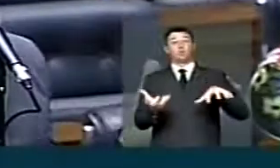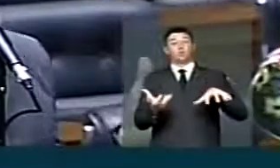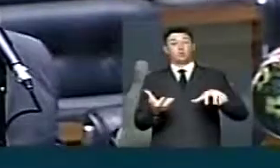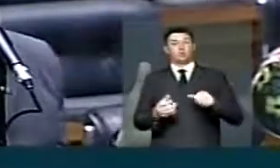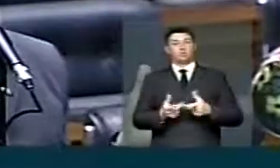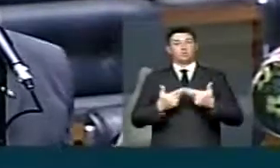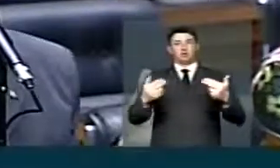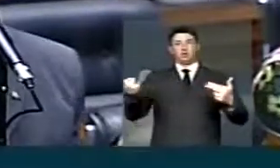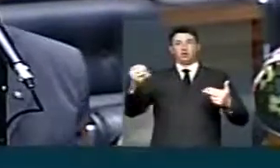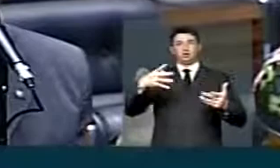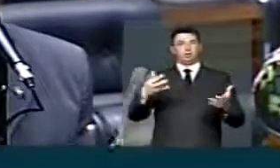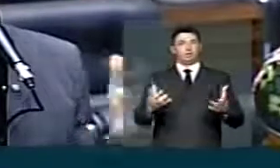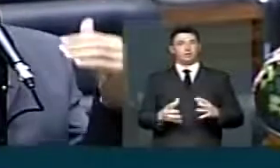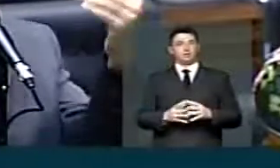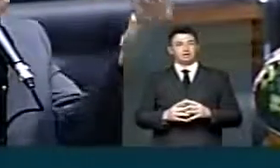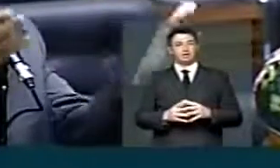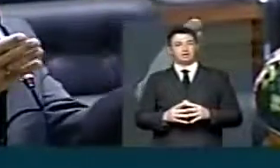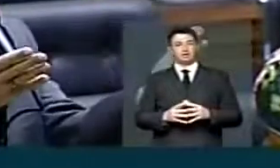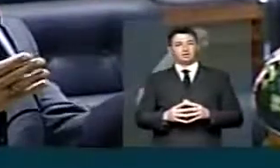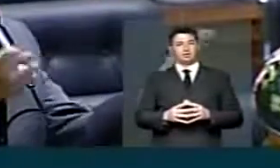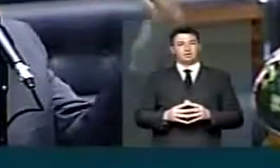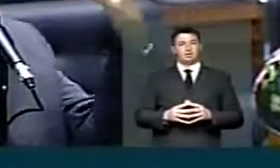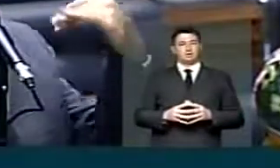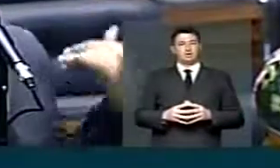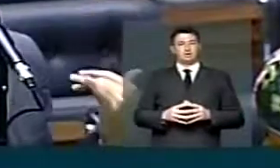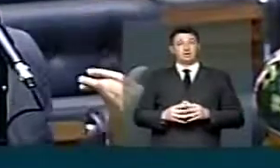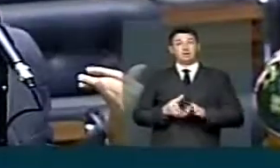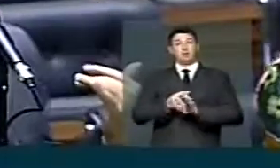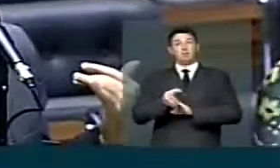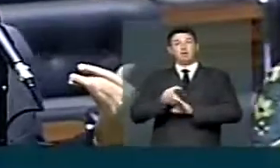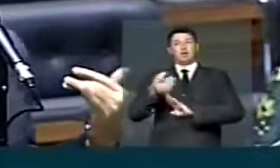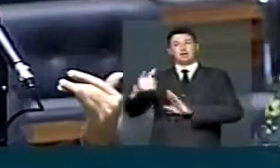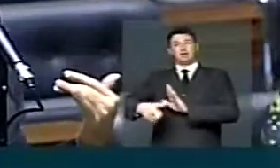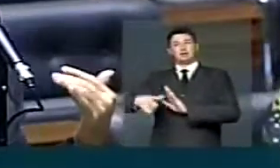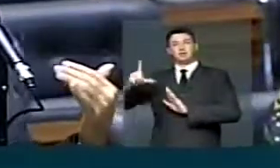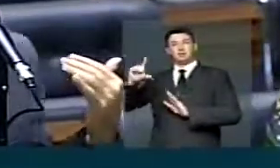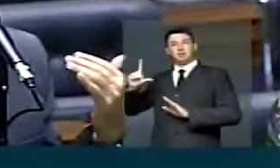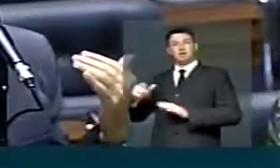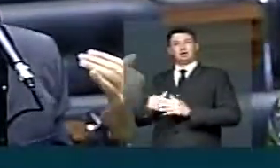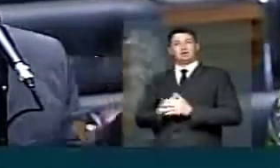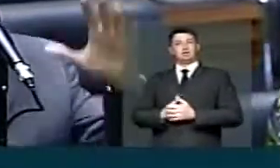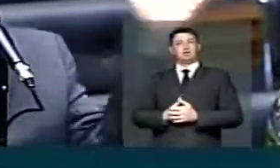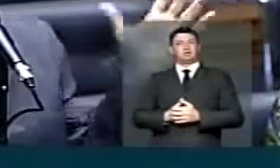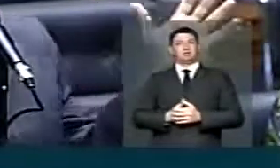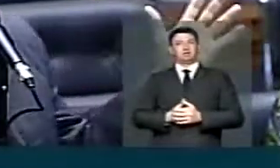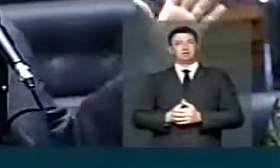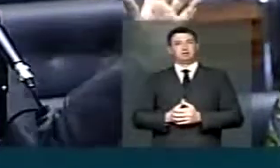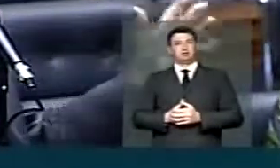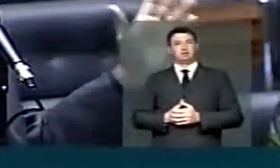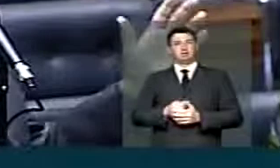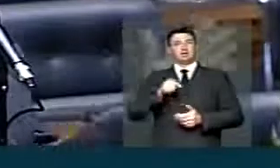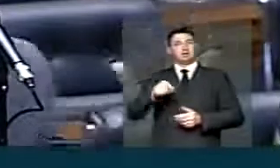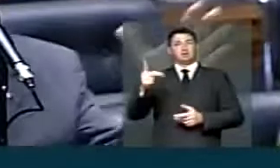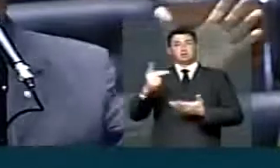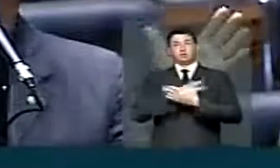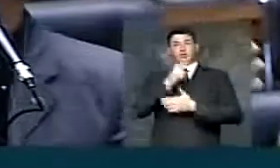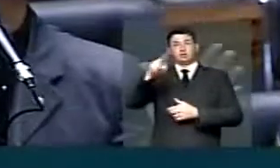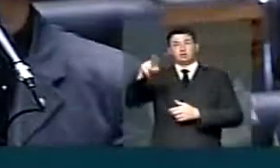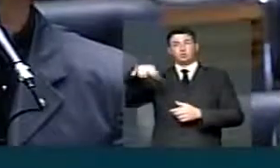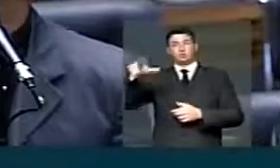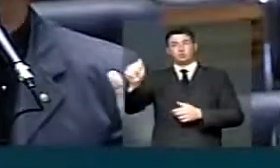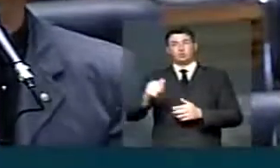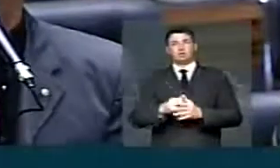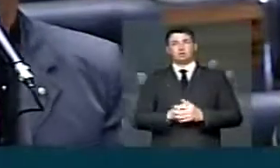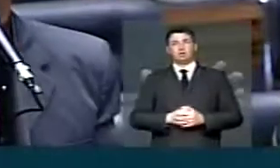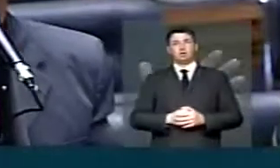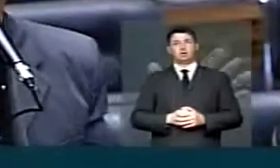fato inédito. É a obstrução prévia. Isso nunca aconteceu. O que todos já